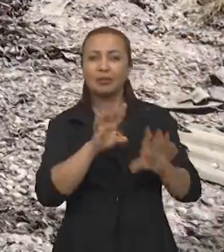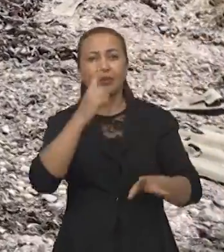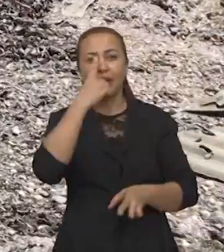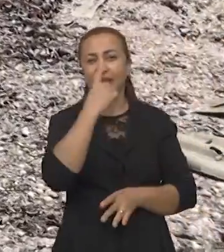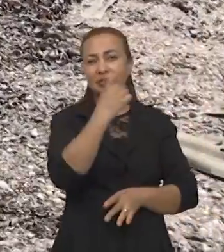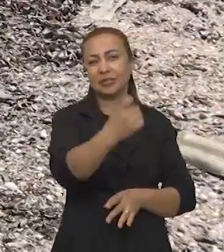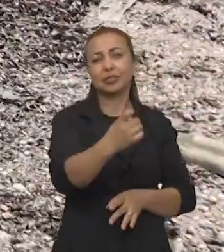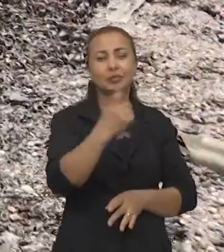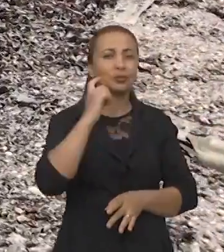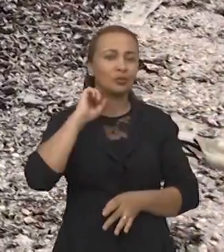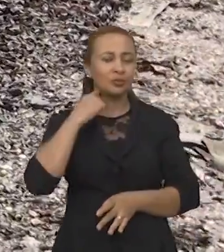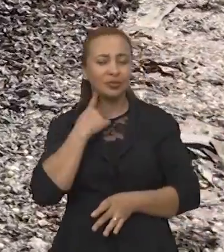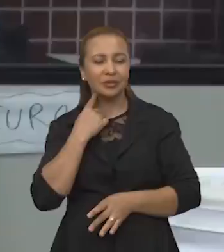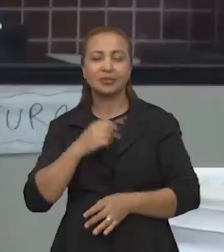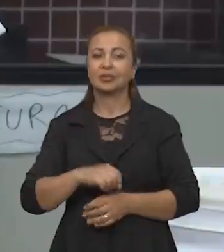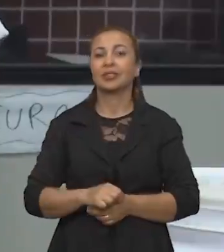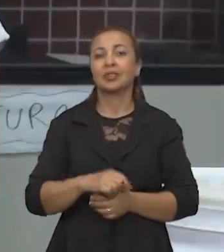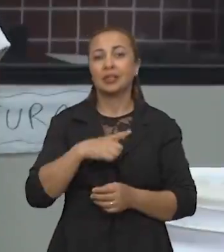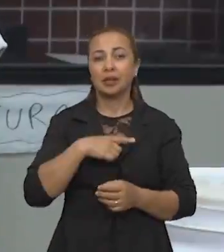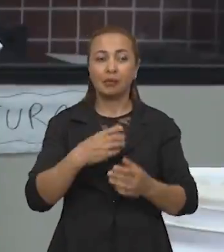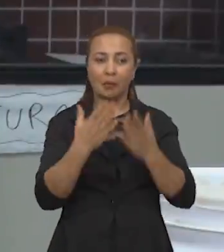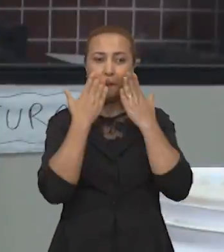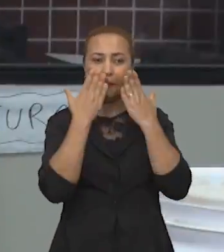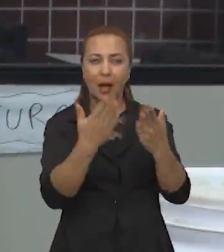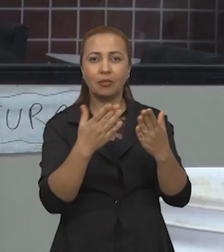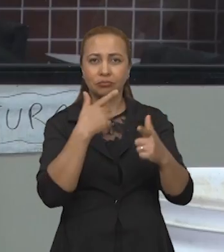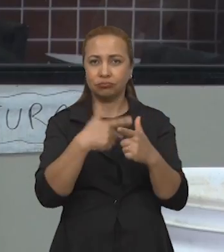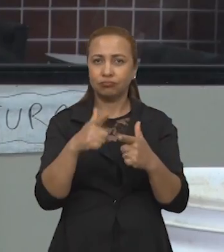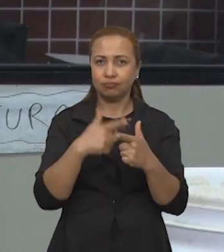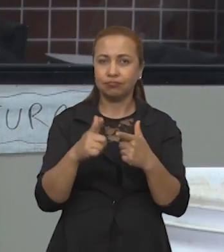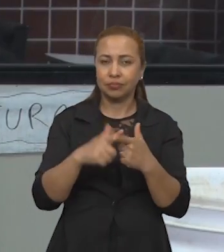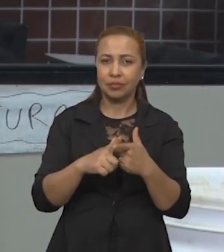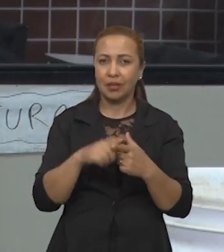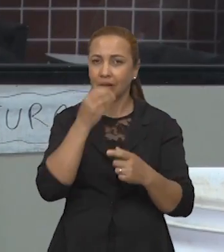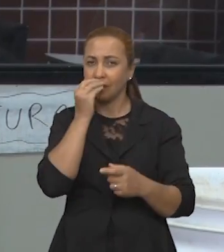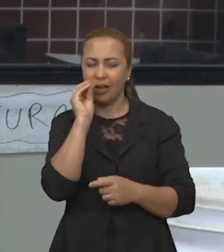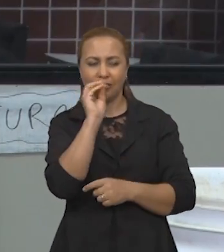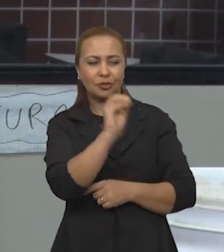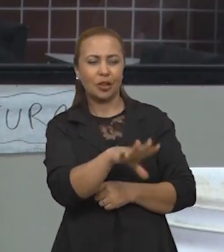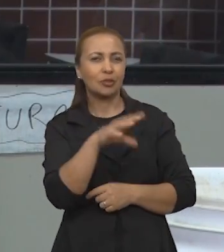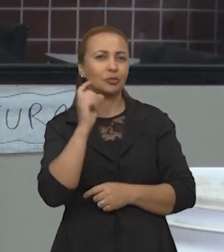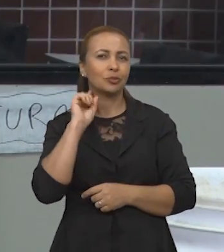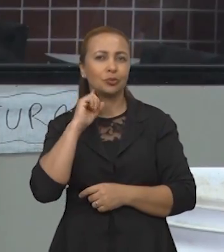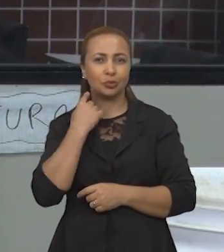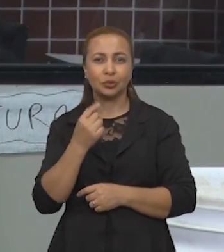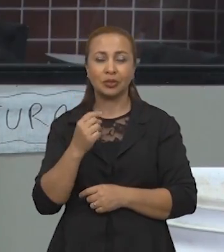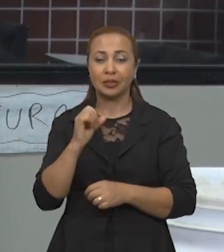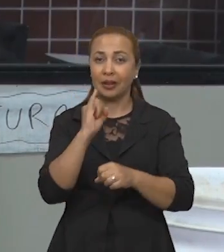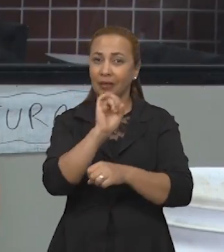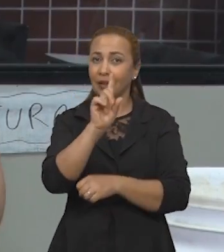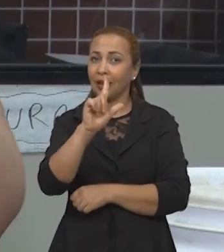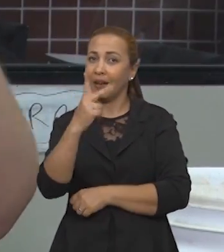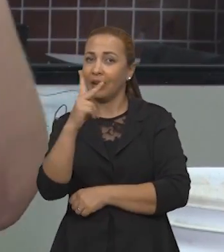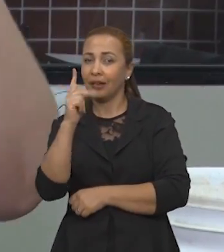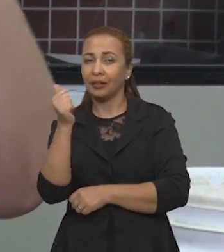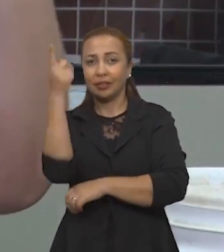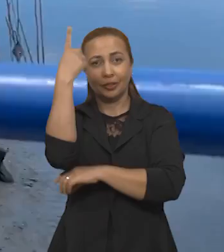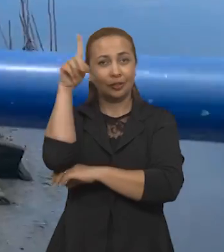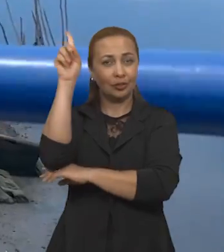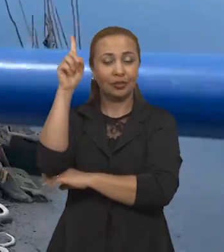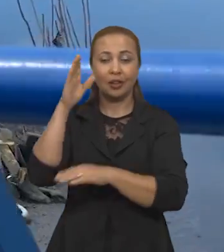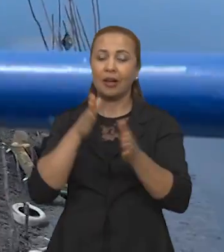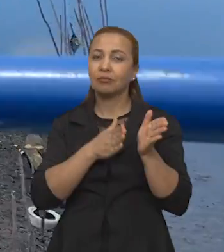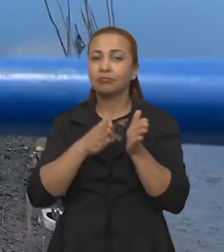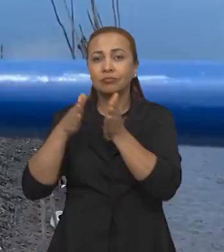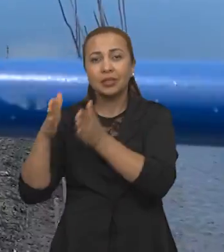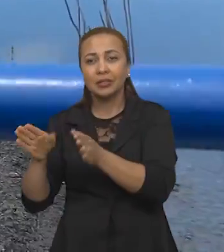resíduos que poluem o local. Então, diante dessa problemática do descarte dos resíduos na Ilha de Deus, em